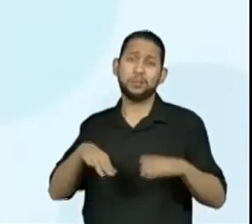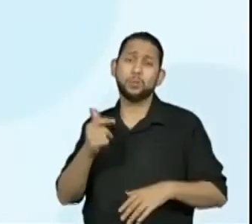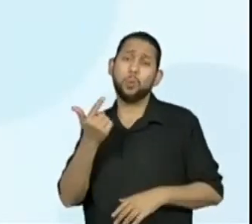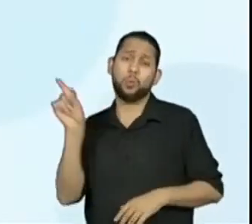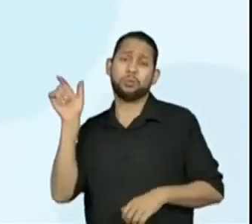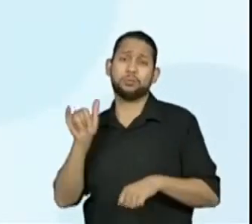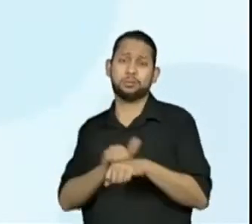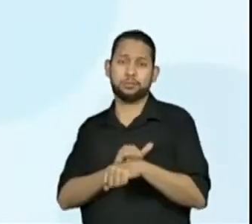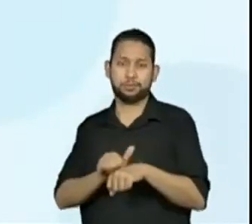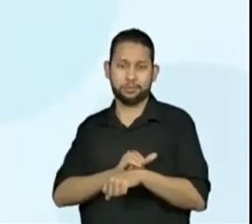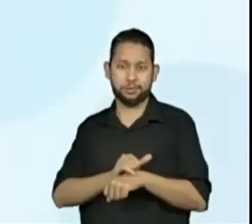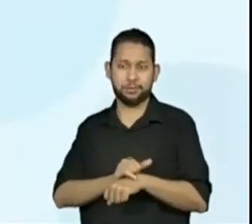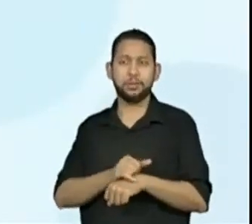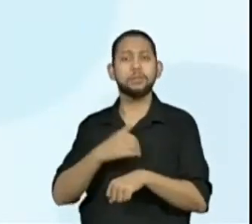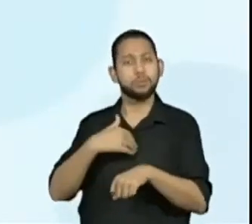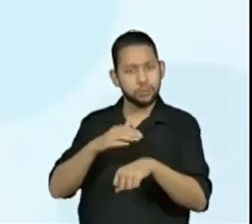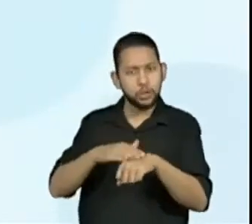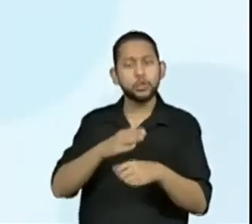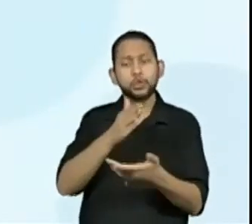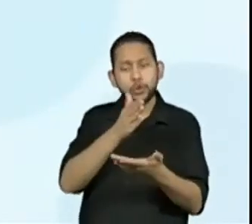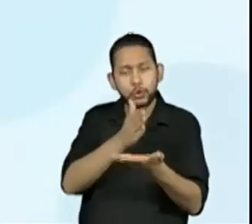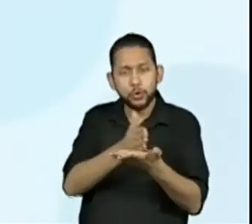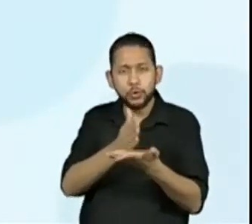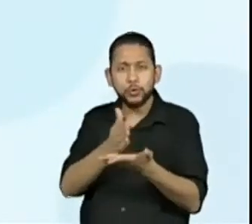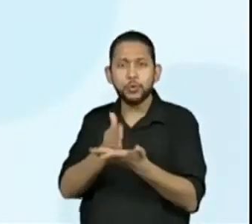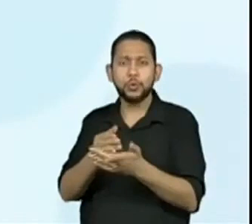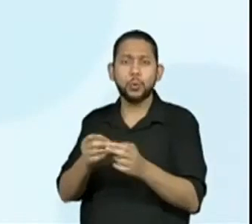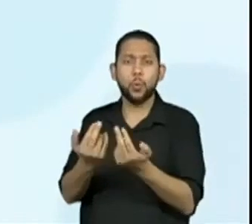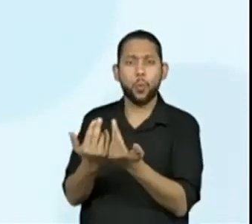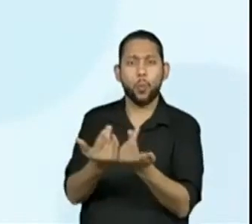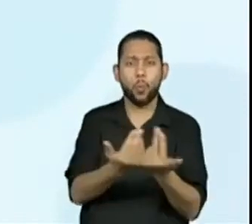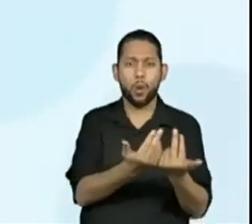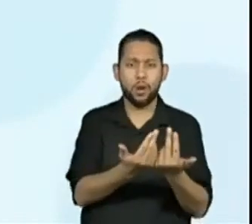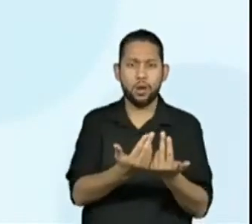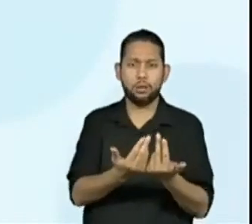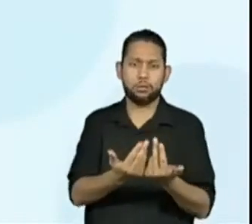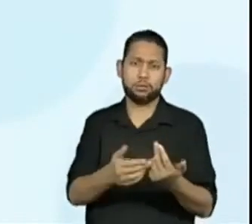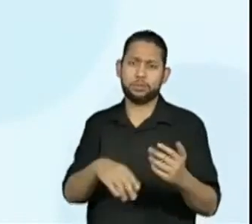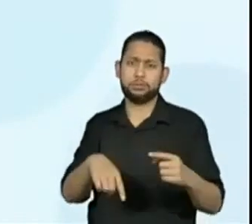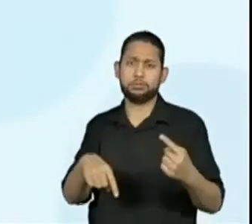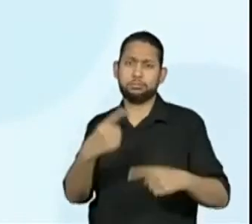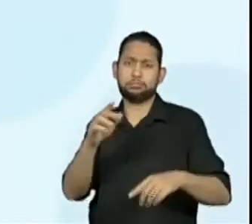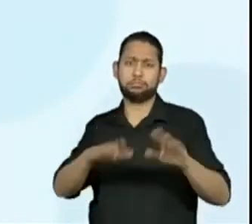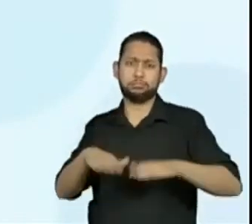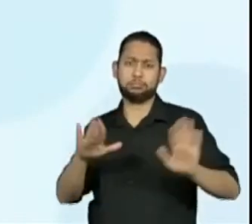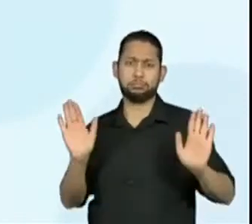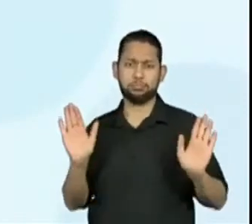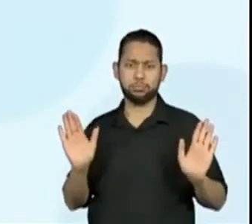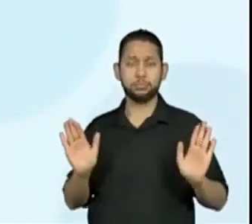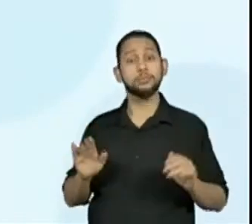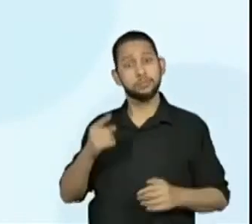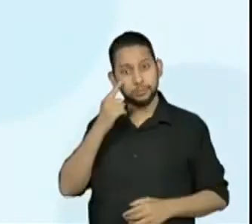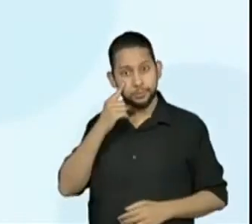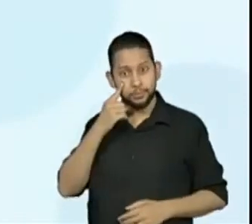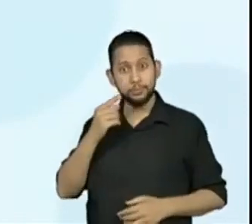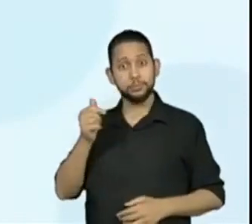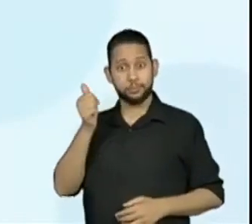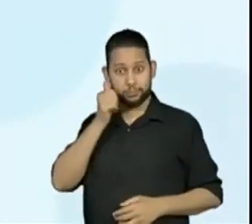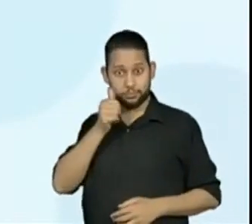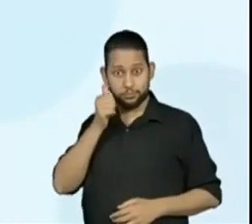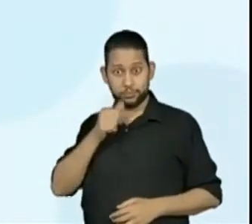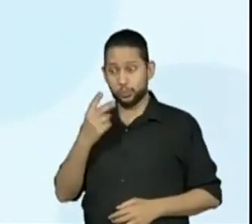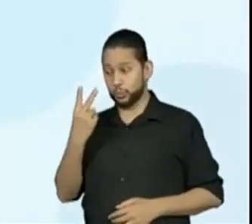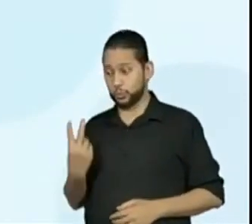repetir, aquela divisão em partes iguais, ela é o mais indicado. A gente viu, inclusive, o caso da Solange e da Maura.